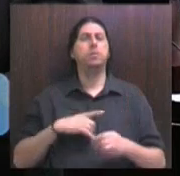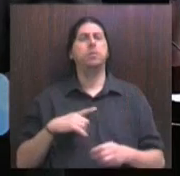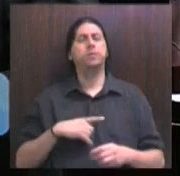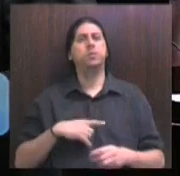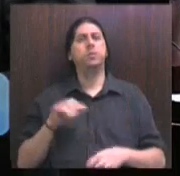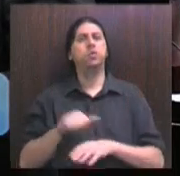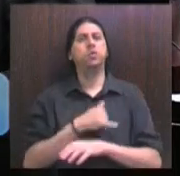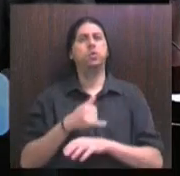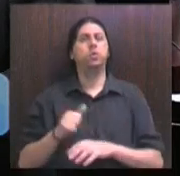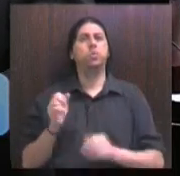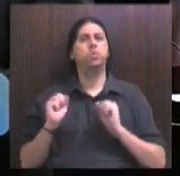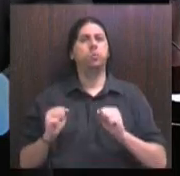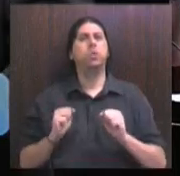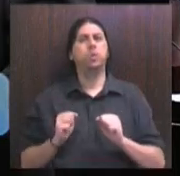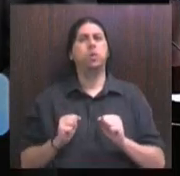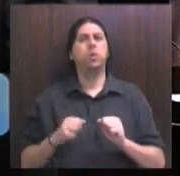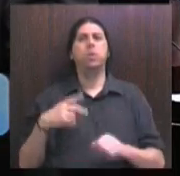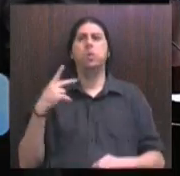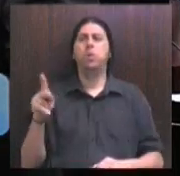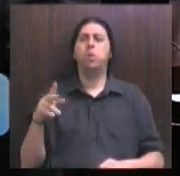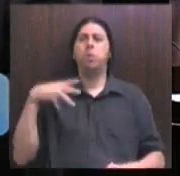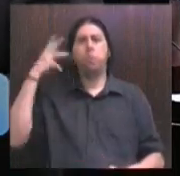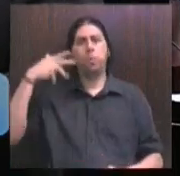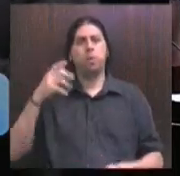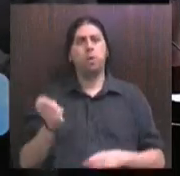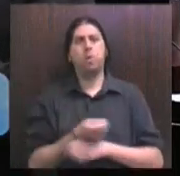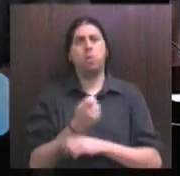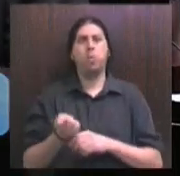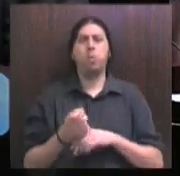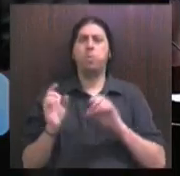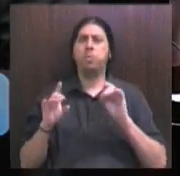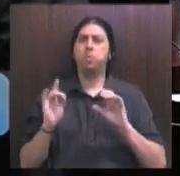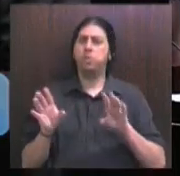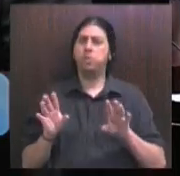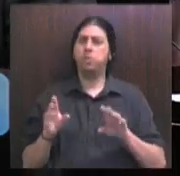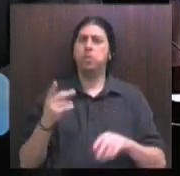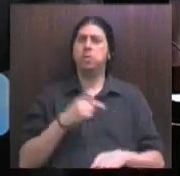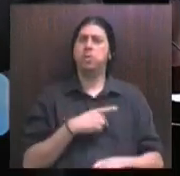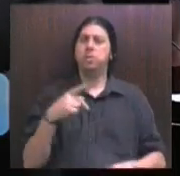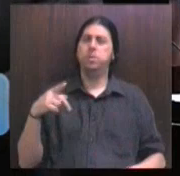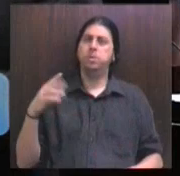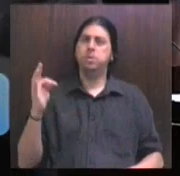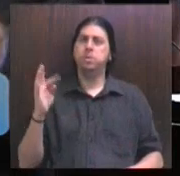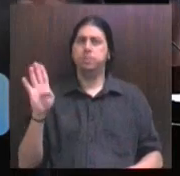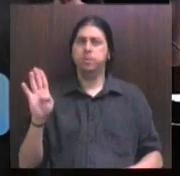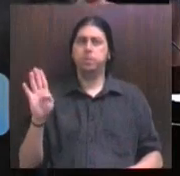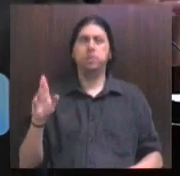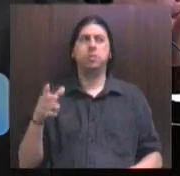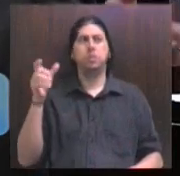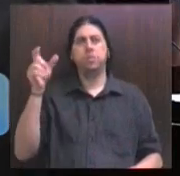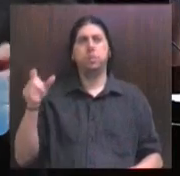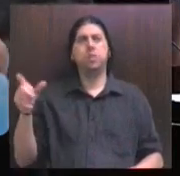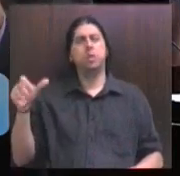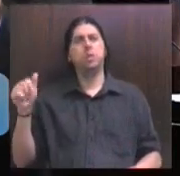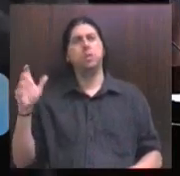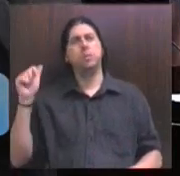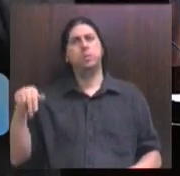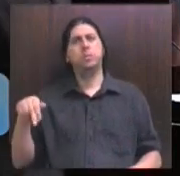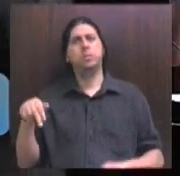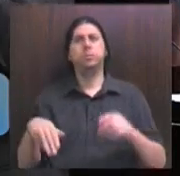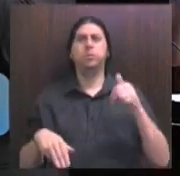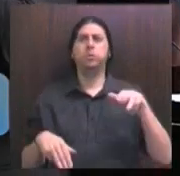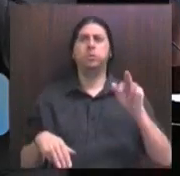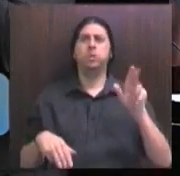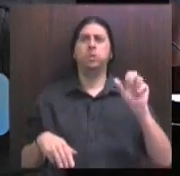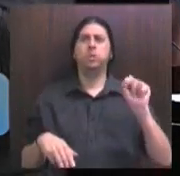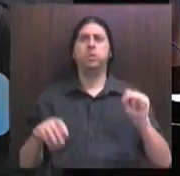Mas, acima de tudo, eu acho que cabe a nós, o Parlamento Gaúcho, em especial a bancada do PTB, bancada do deputado Clasma, deputado Marcelo Moraes, deputado